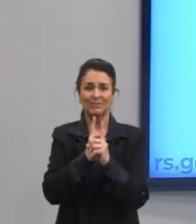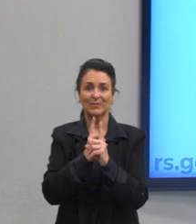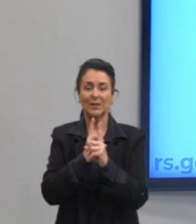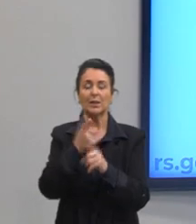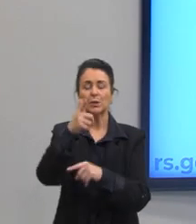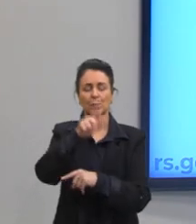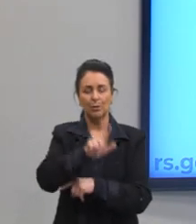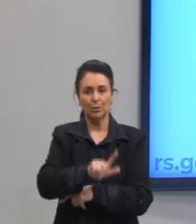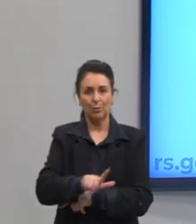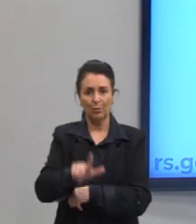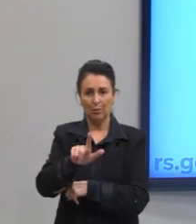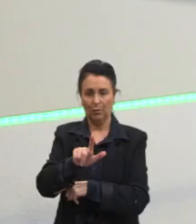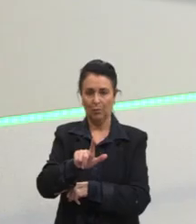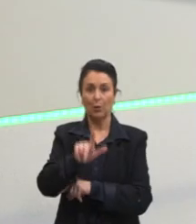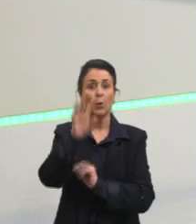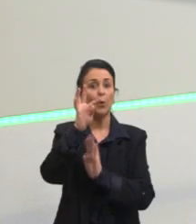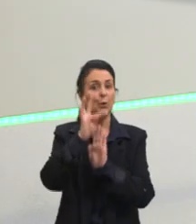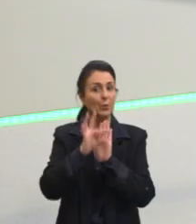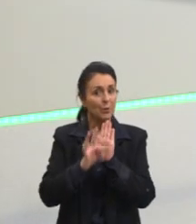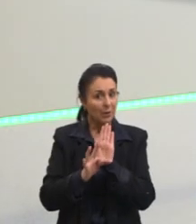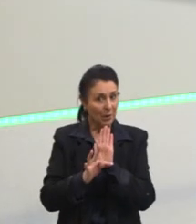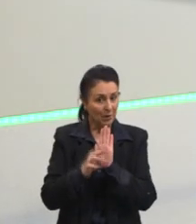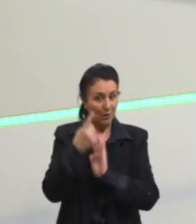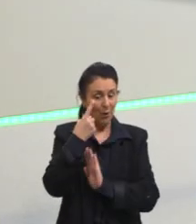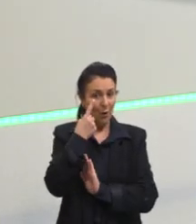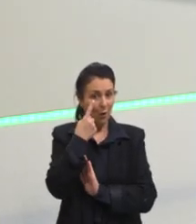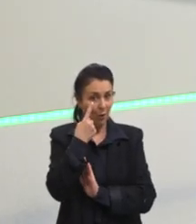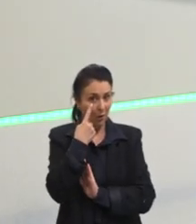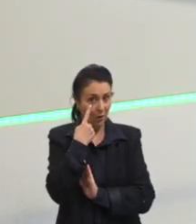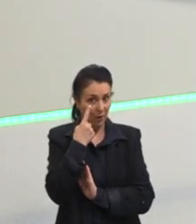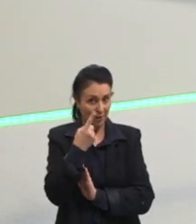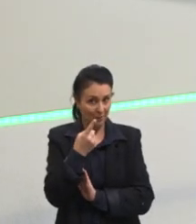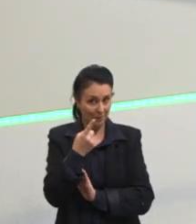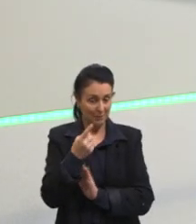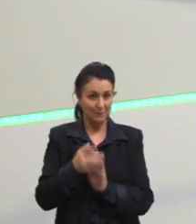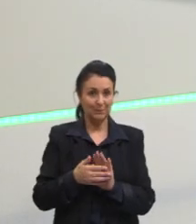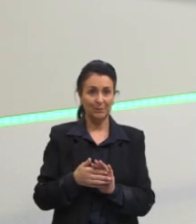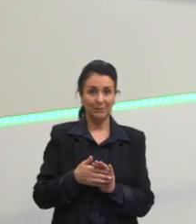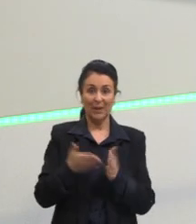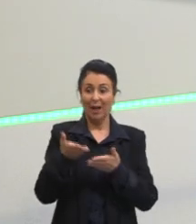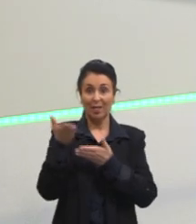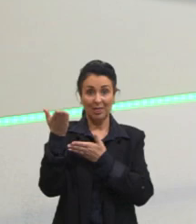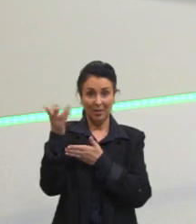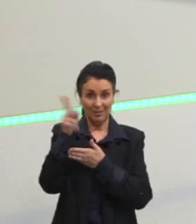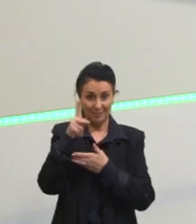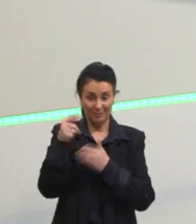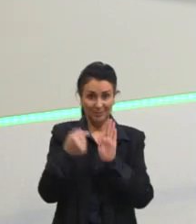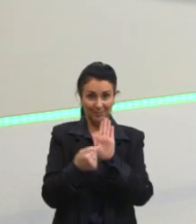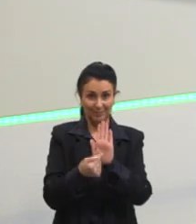novamente para o texto só para chamar atenção para vocês aqui.